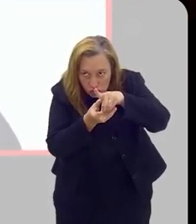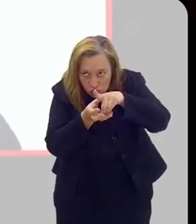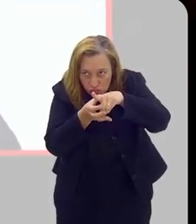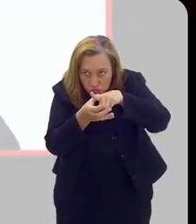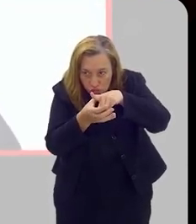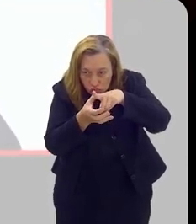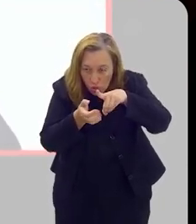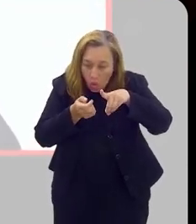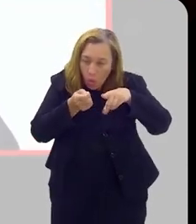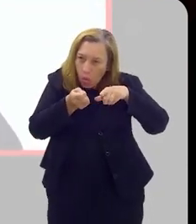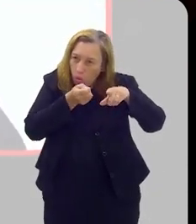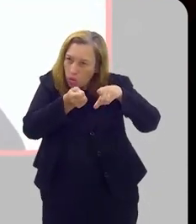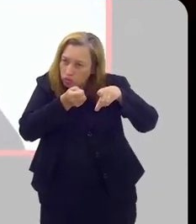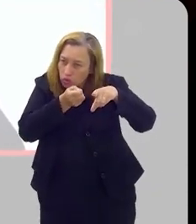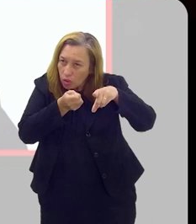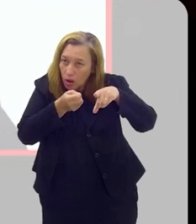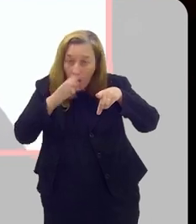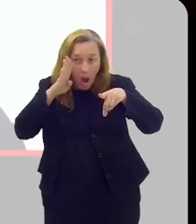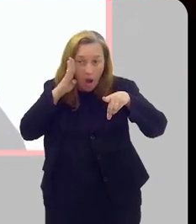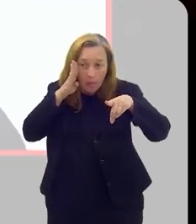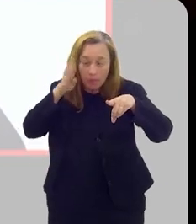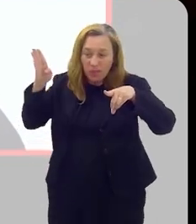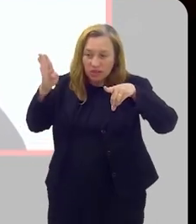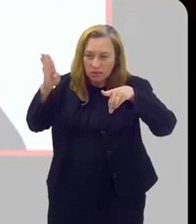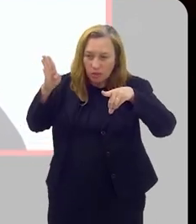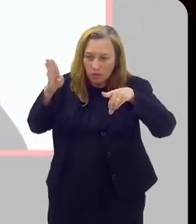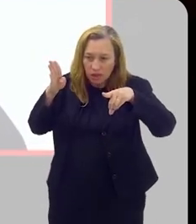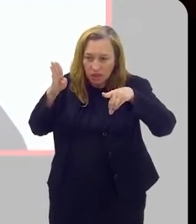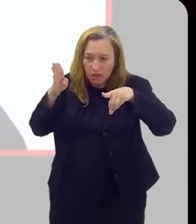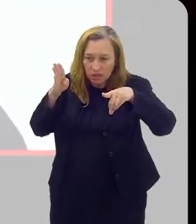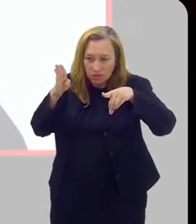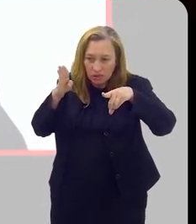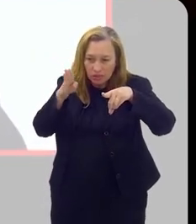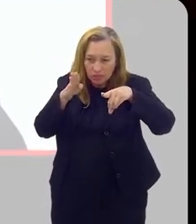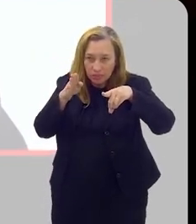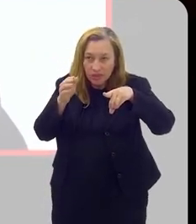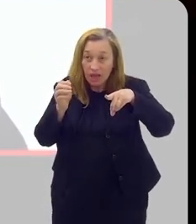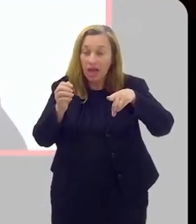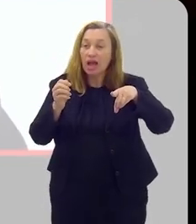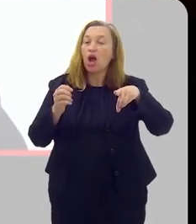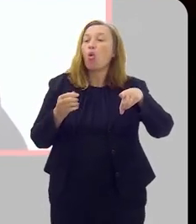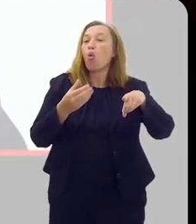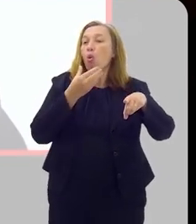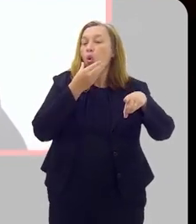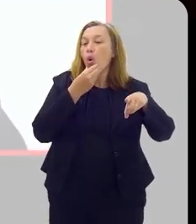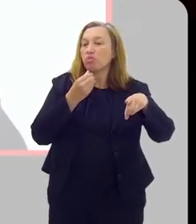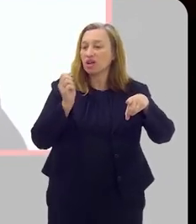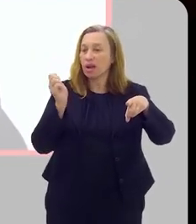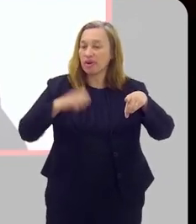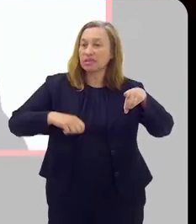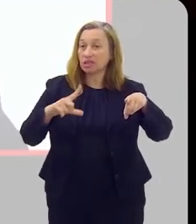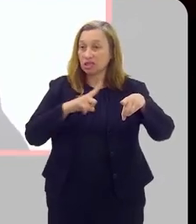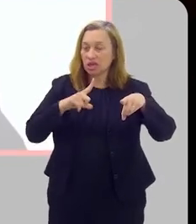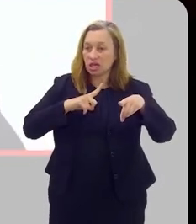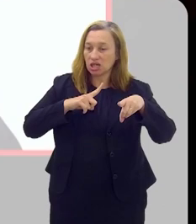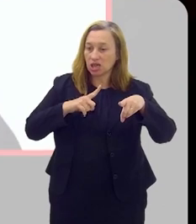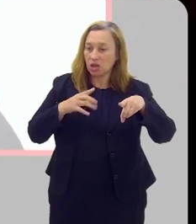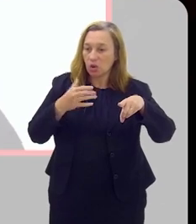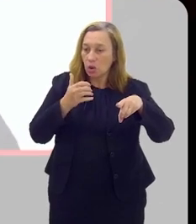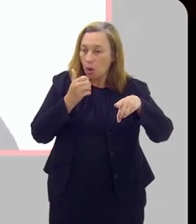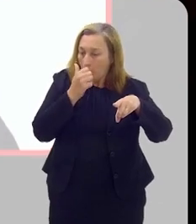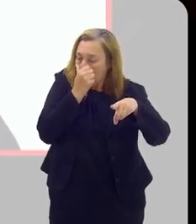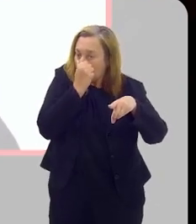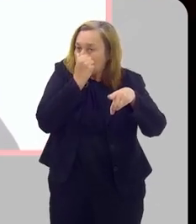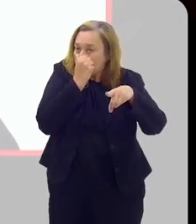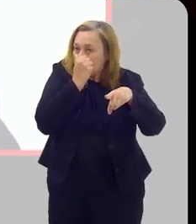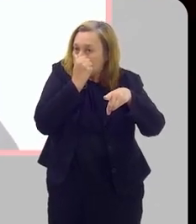pênis é que controlam principalmente a micção, que é a capacidade que o homem tem de segurar